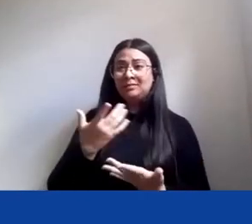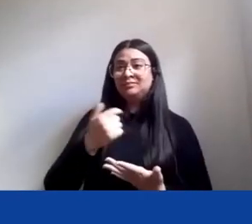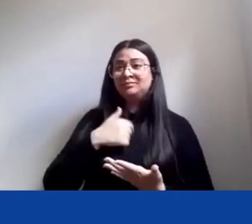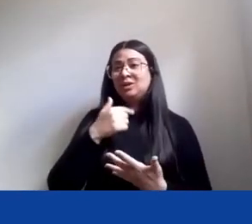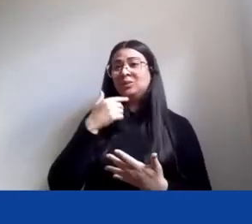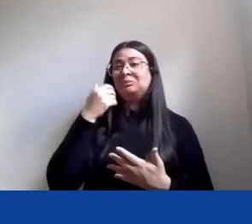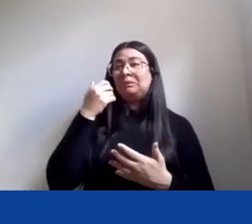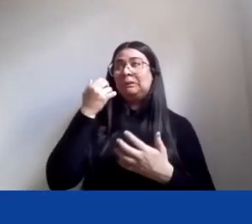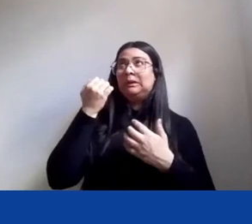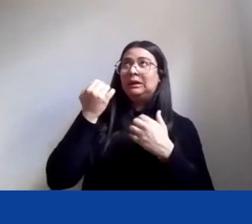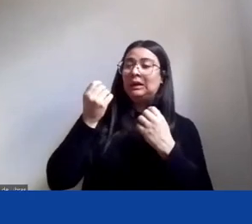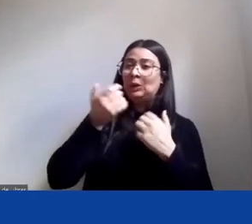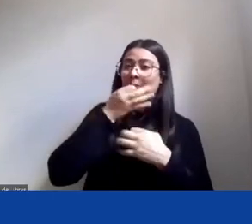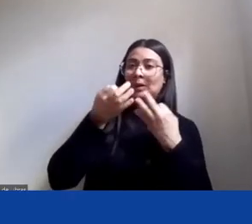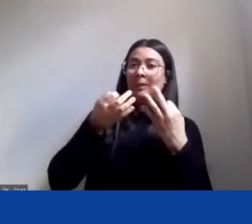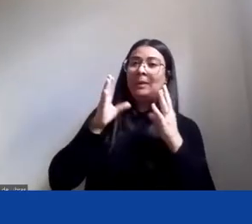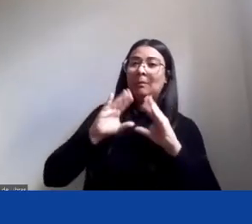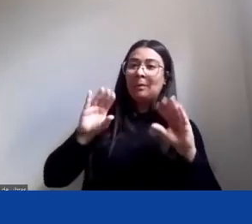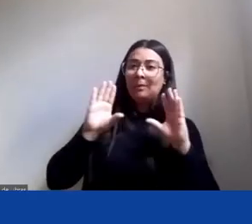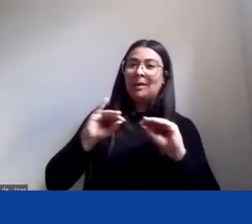para a Luciana, eu vou lhe ver. Luciana.